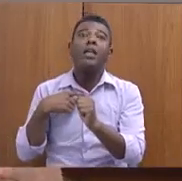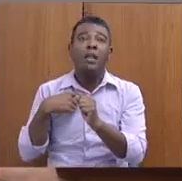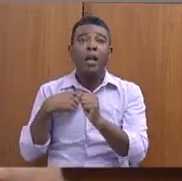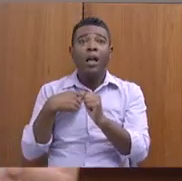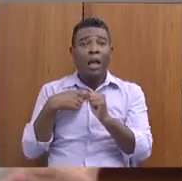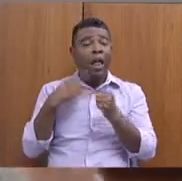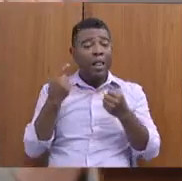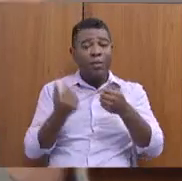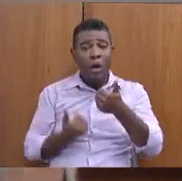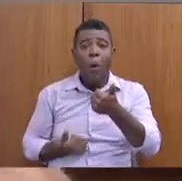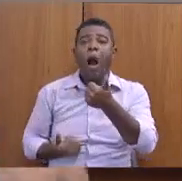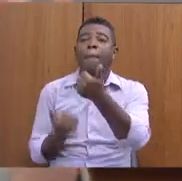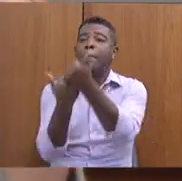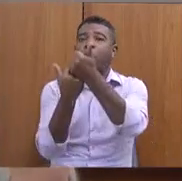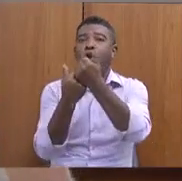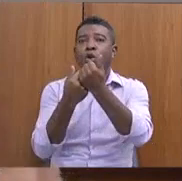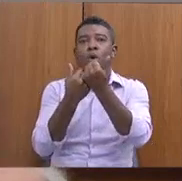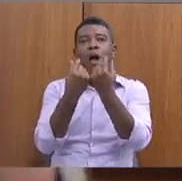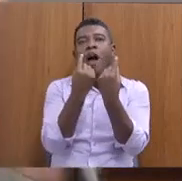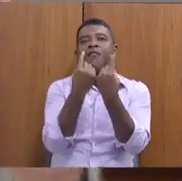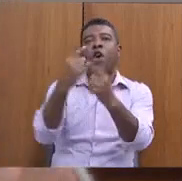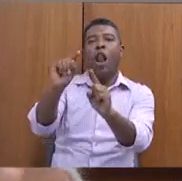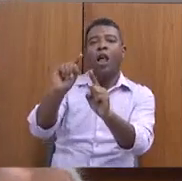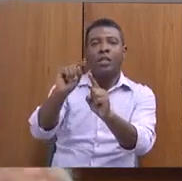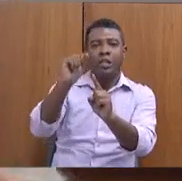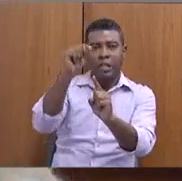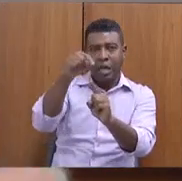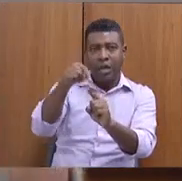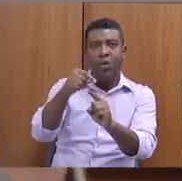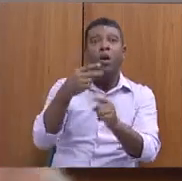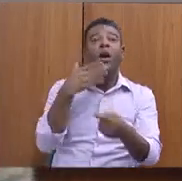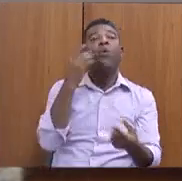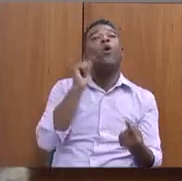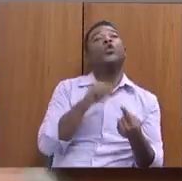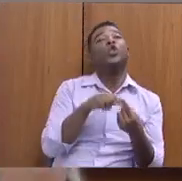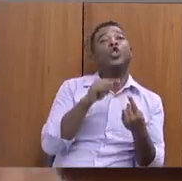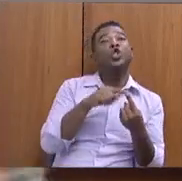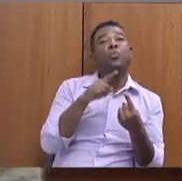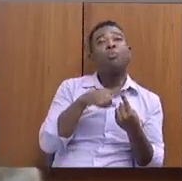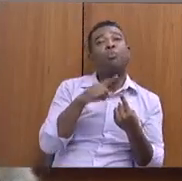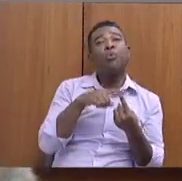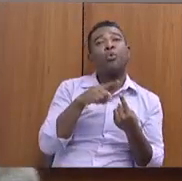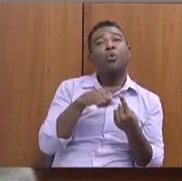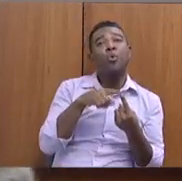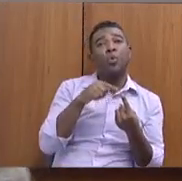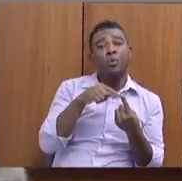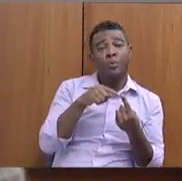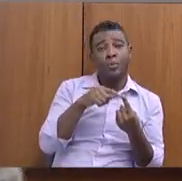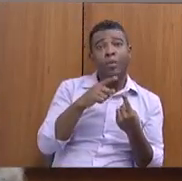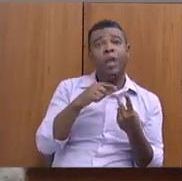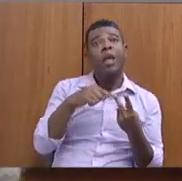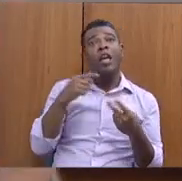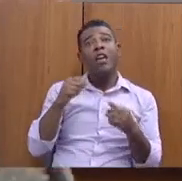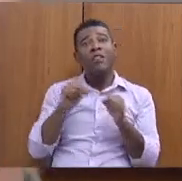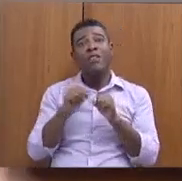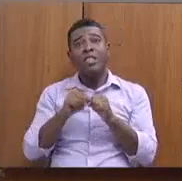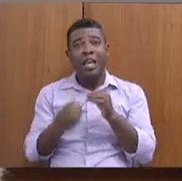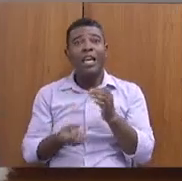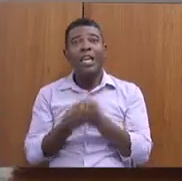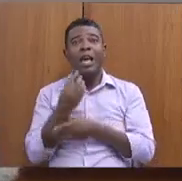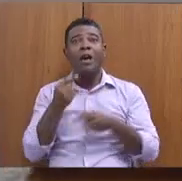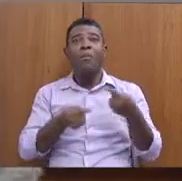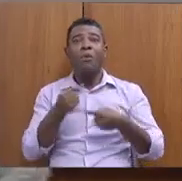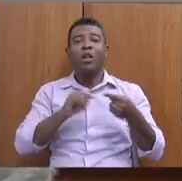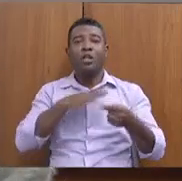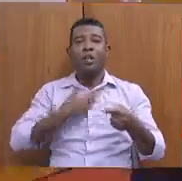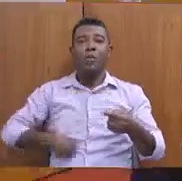violação, nos dá dados e informações, que tipo de violação é essa e o que está acontecendo para ter políticas públicas mais assertivas. Eu me esqueci